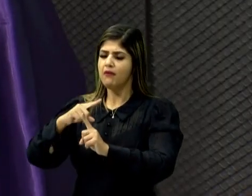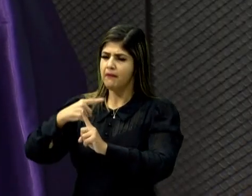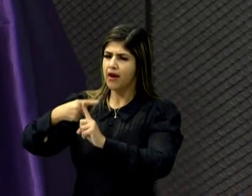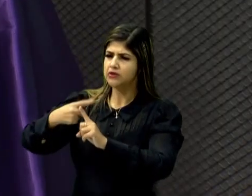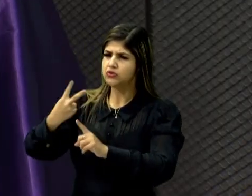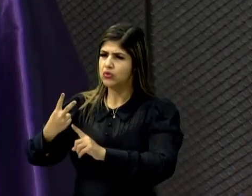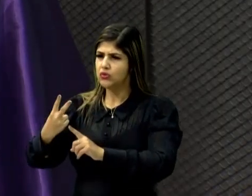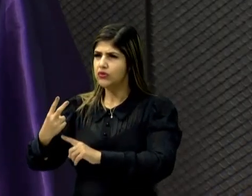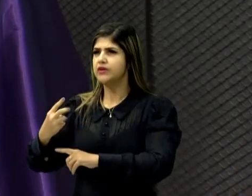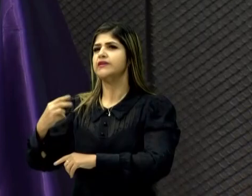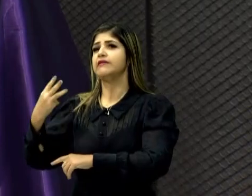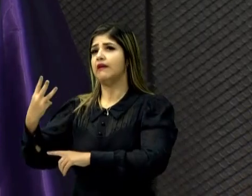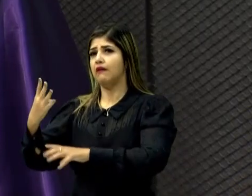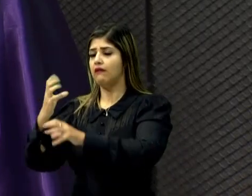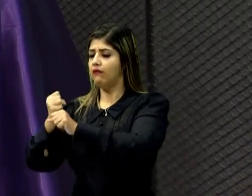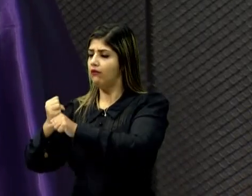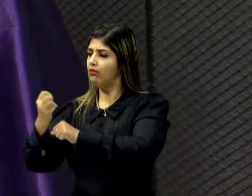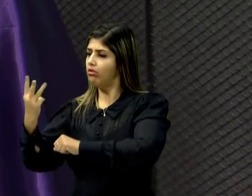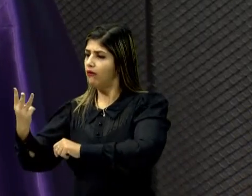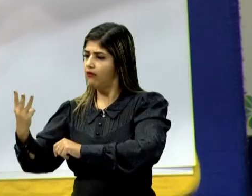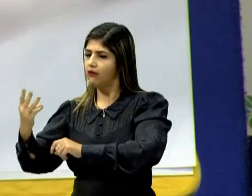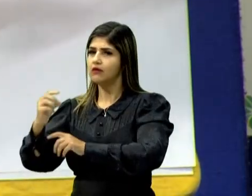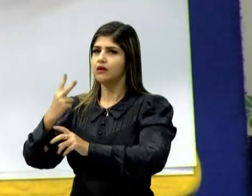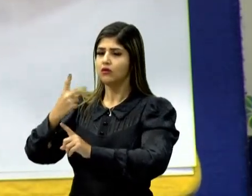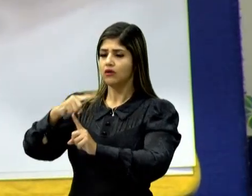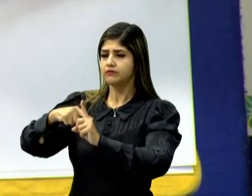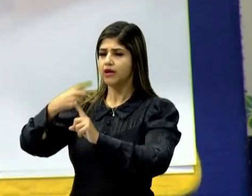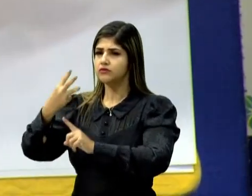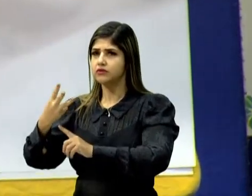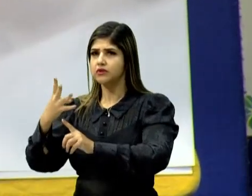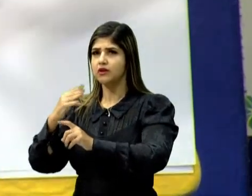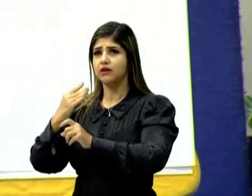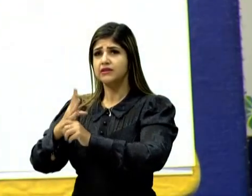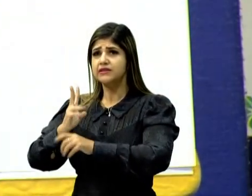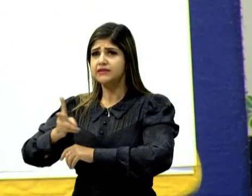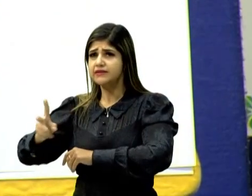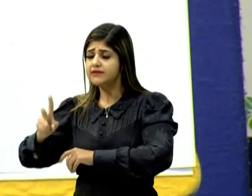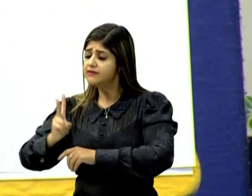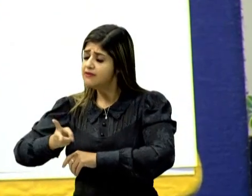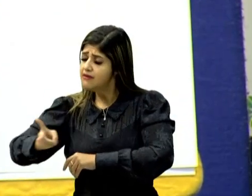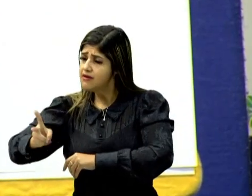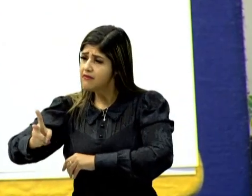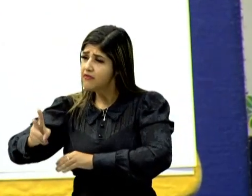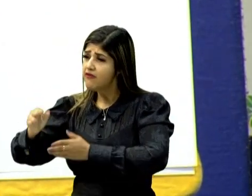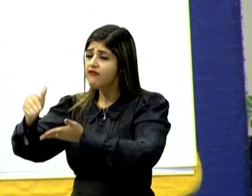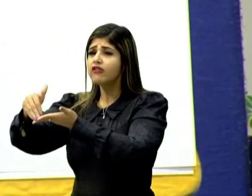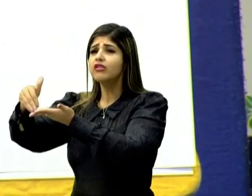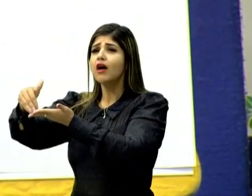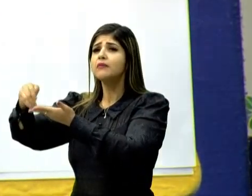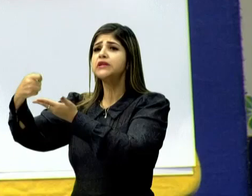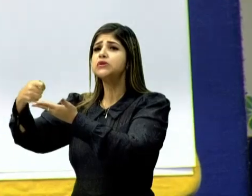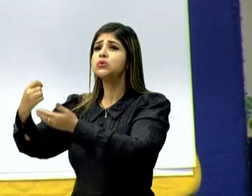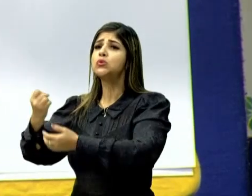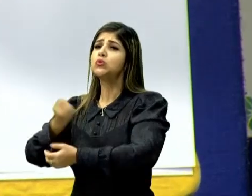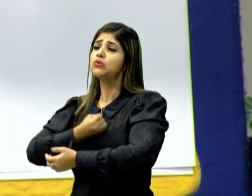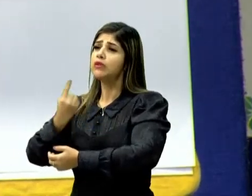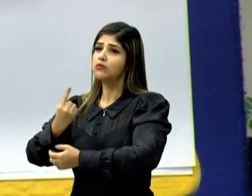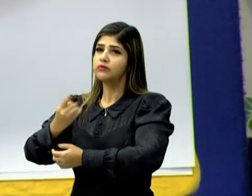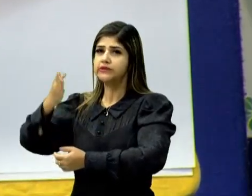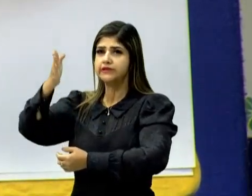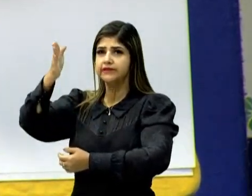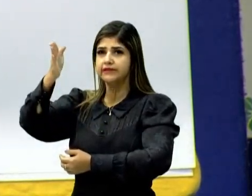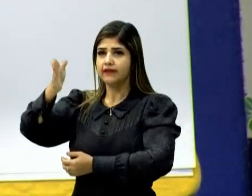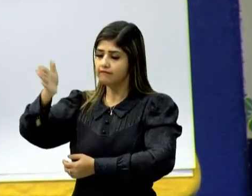3. 2 mais 1, 3. E termina com 1. Olha que interessante nas diagonais o que acontece.